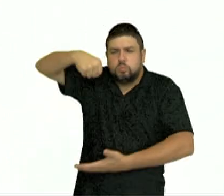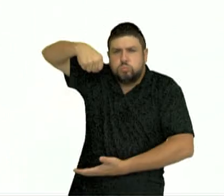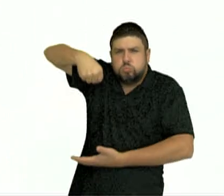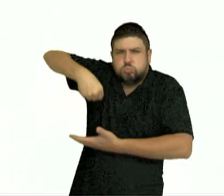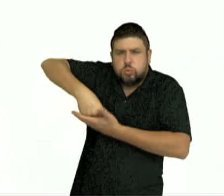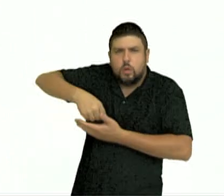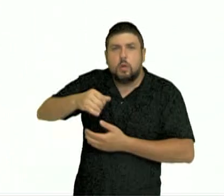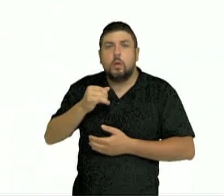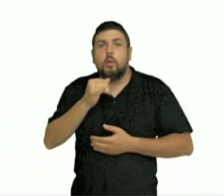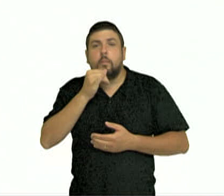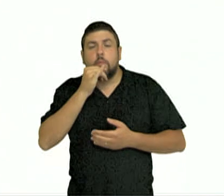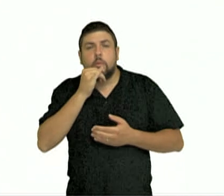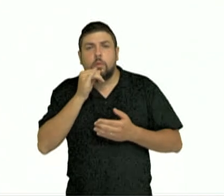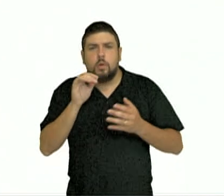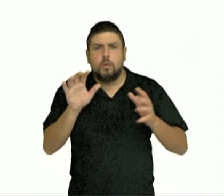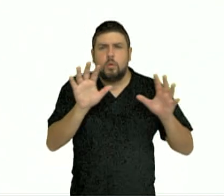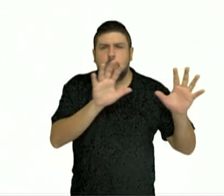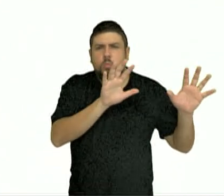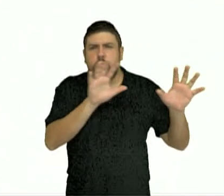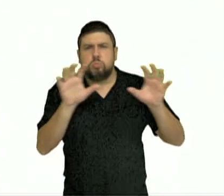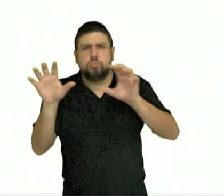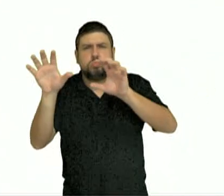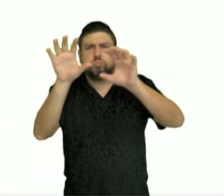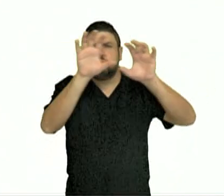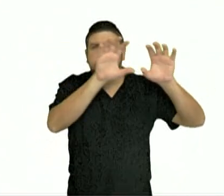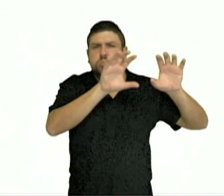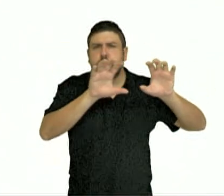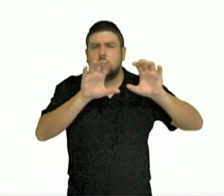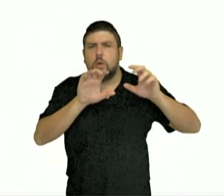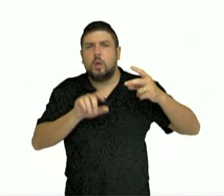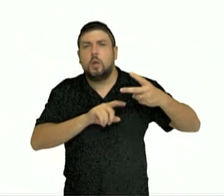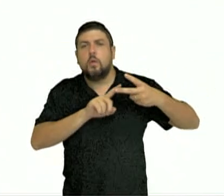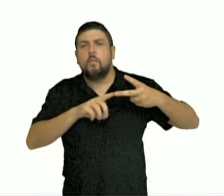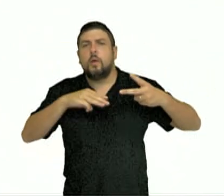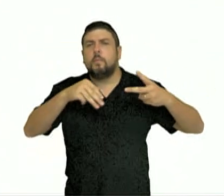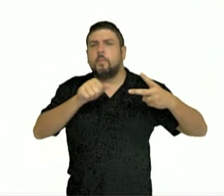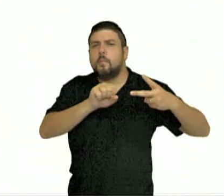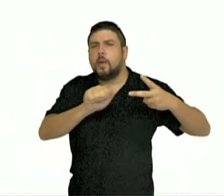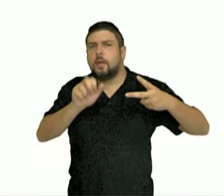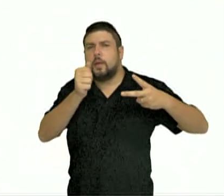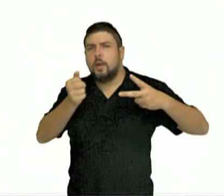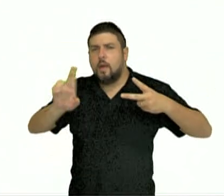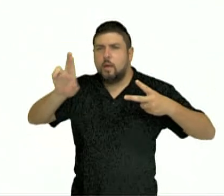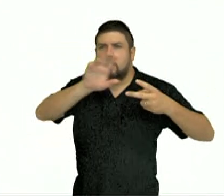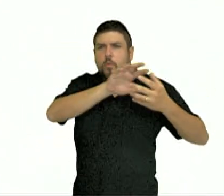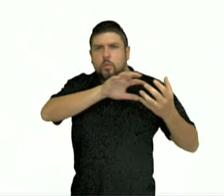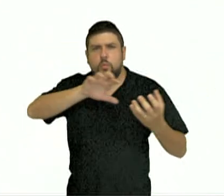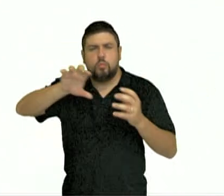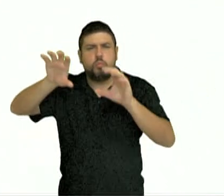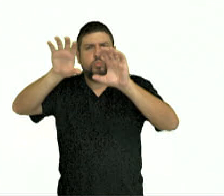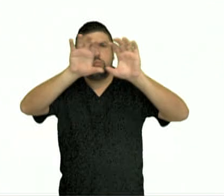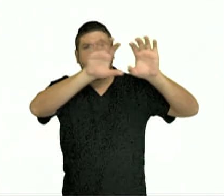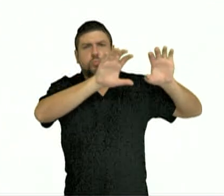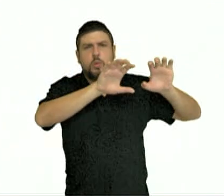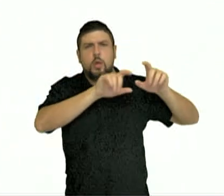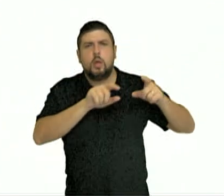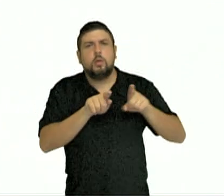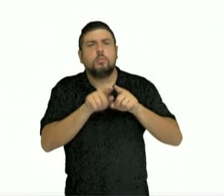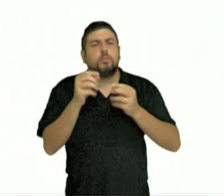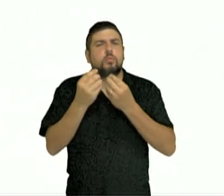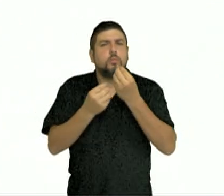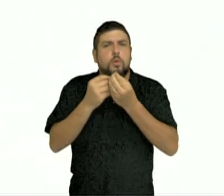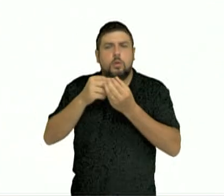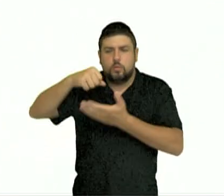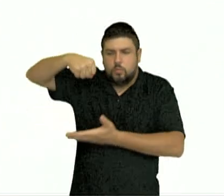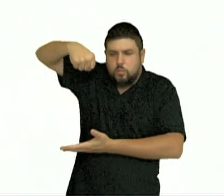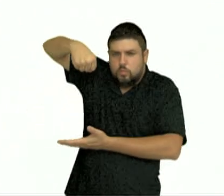movimentação atmosférica e ainda as massas de ar que vão diretamente influenciar nas condições